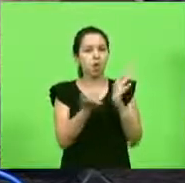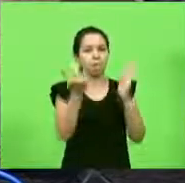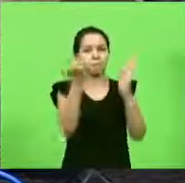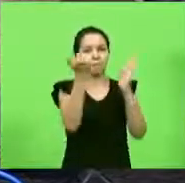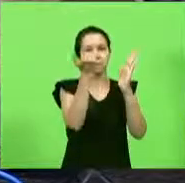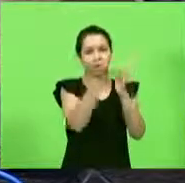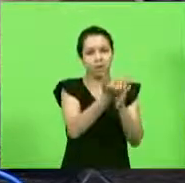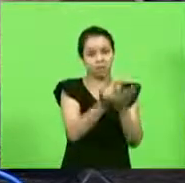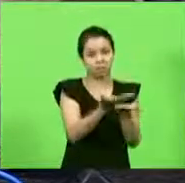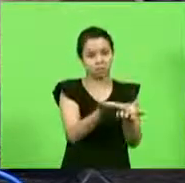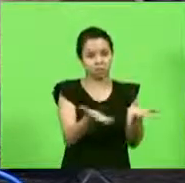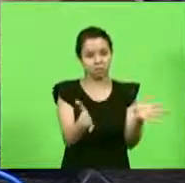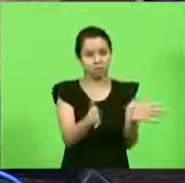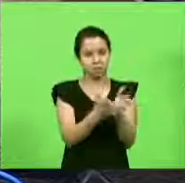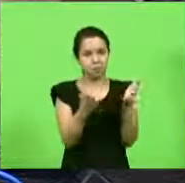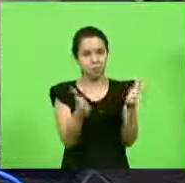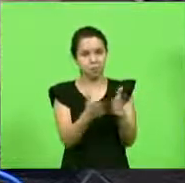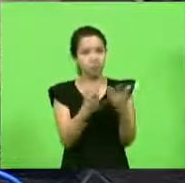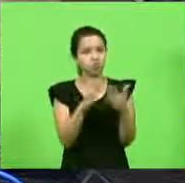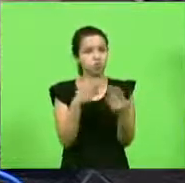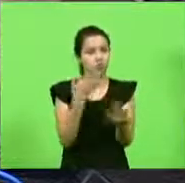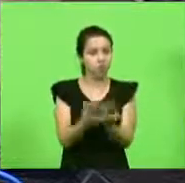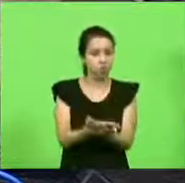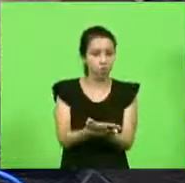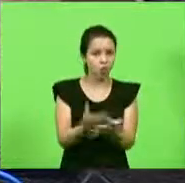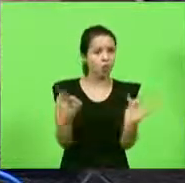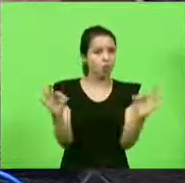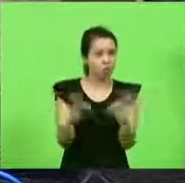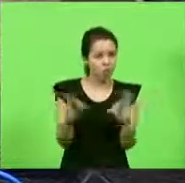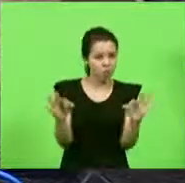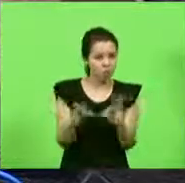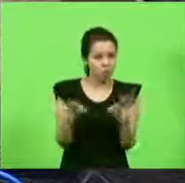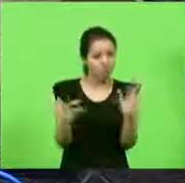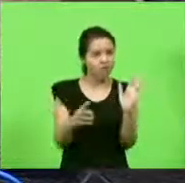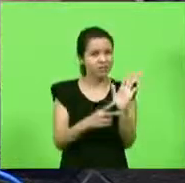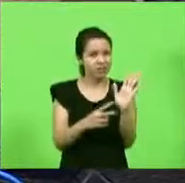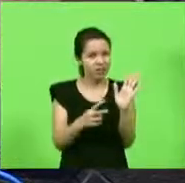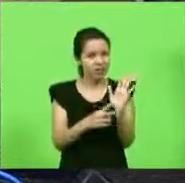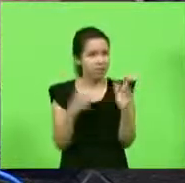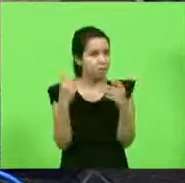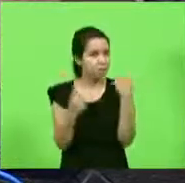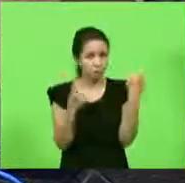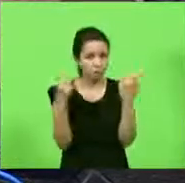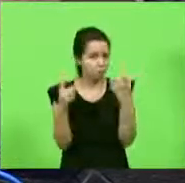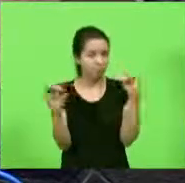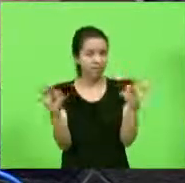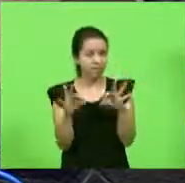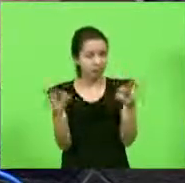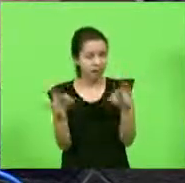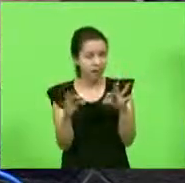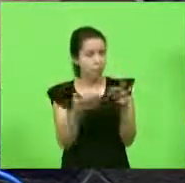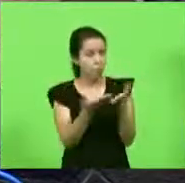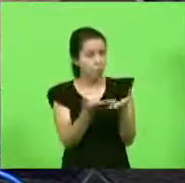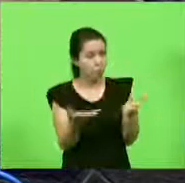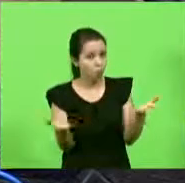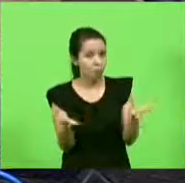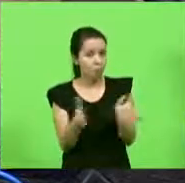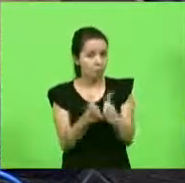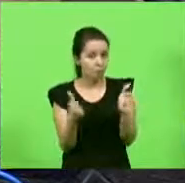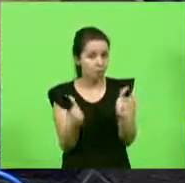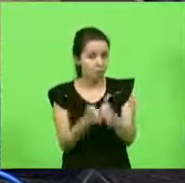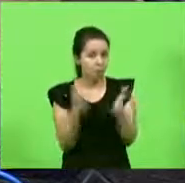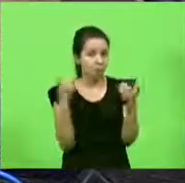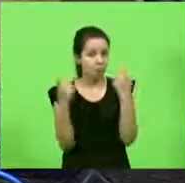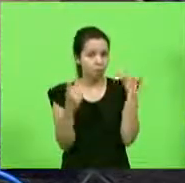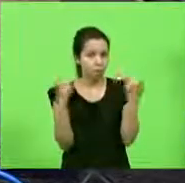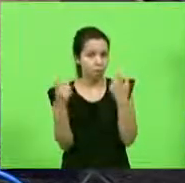pobres sem escola. É isso mesmo, o sindicato não se preocupa com os mais pobres, não se preocupa